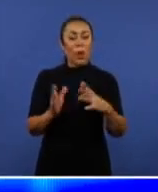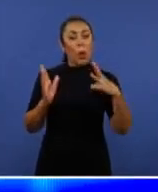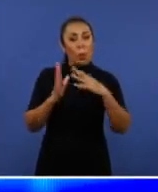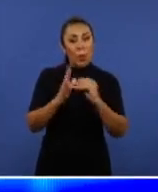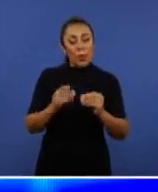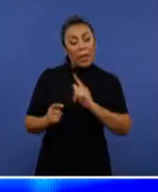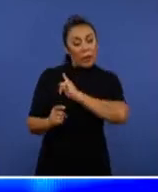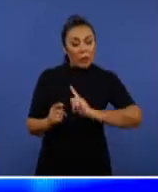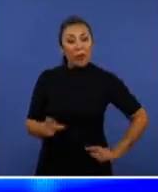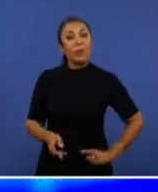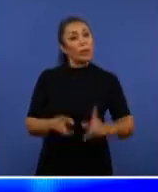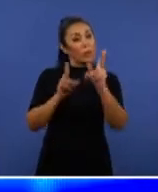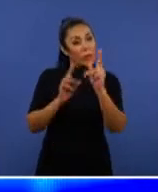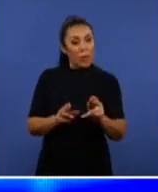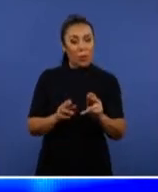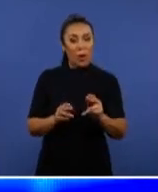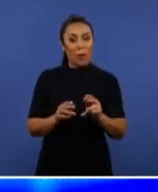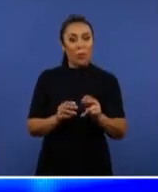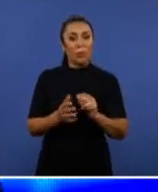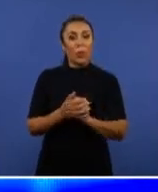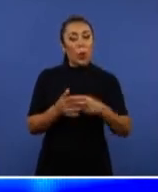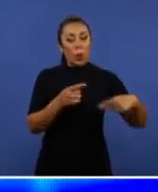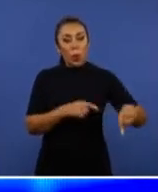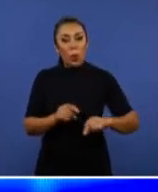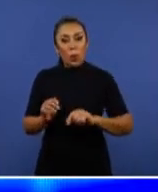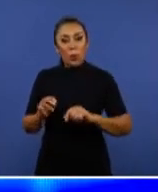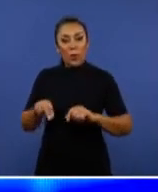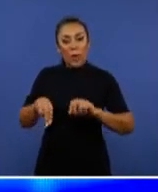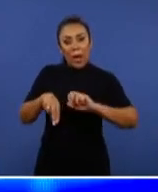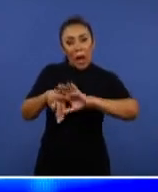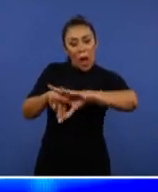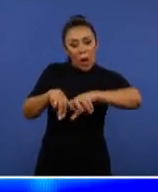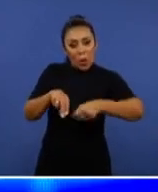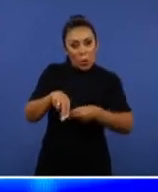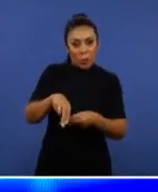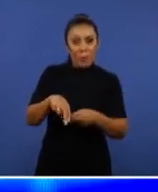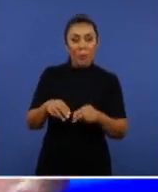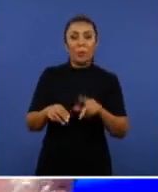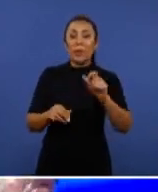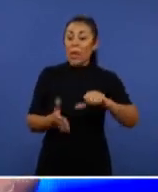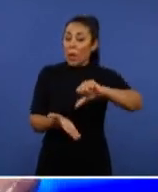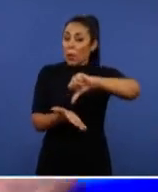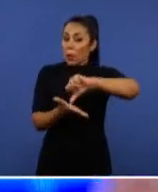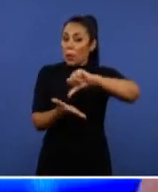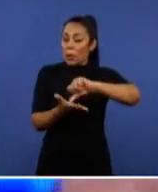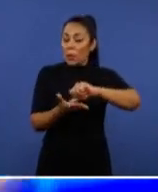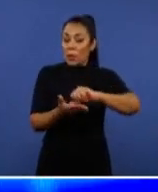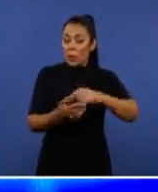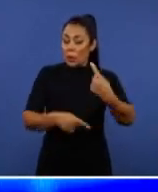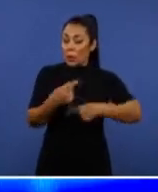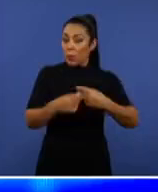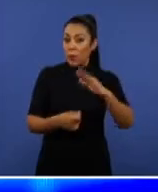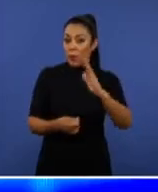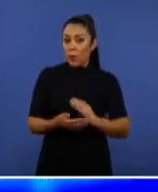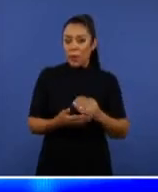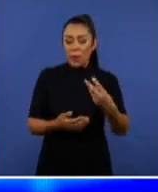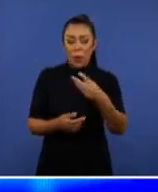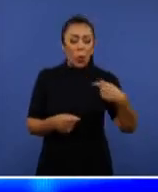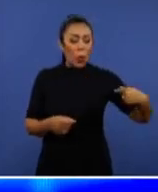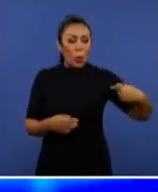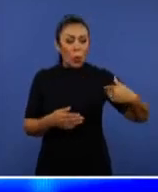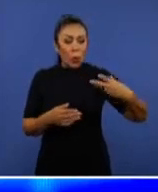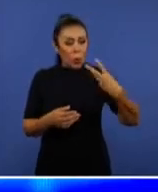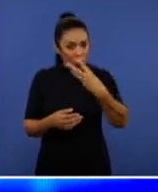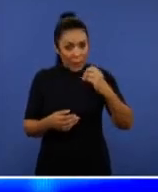governança política em que a corrupção e a fisiologia são o centro do modelo de organização da política brasileira esses últimos 30 anos.